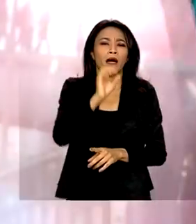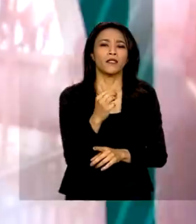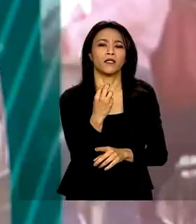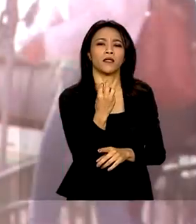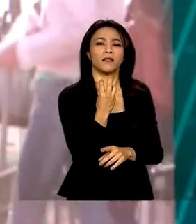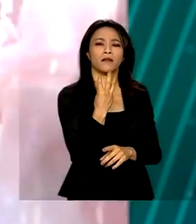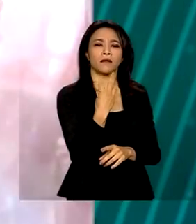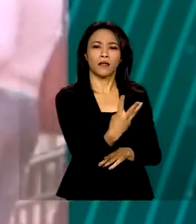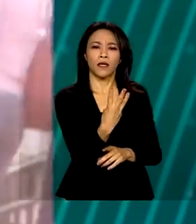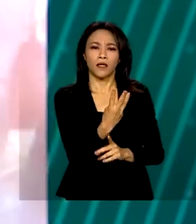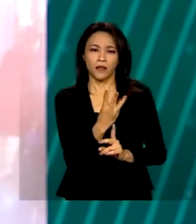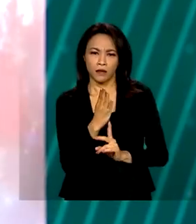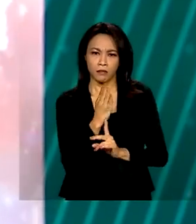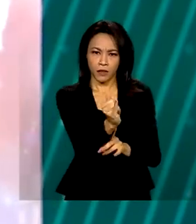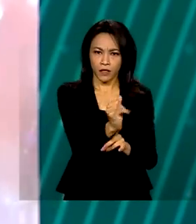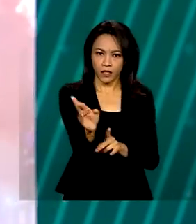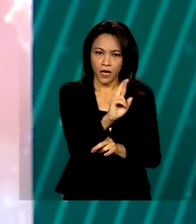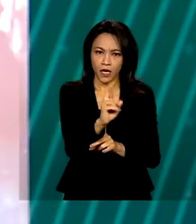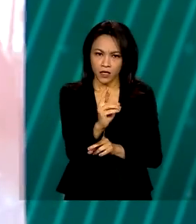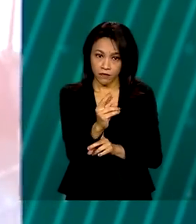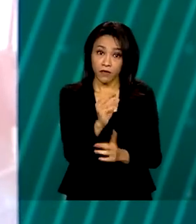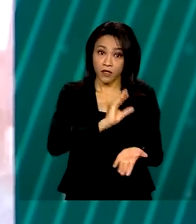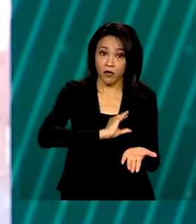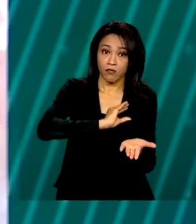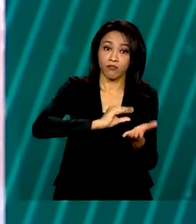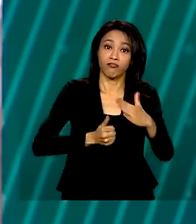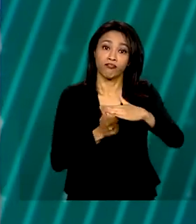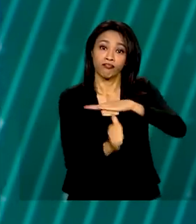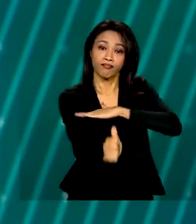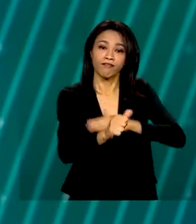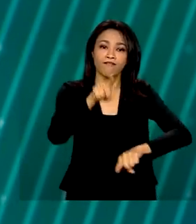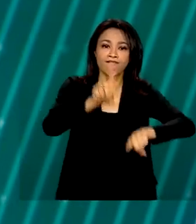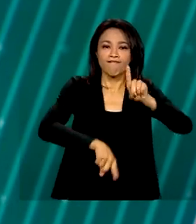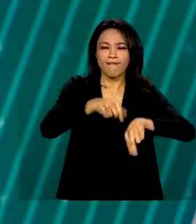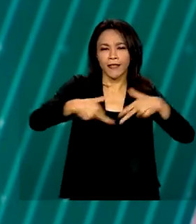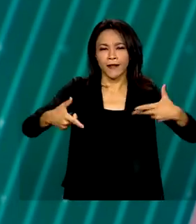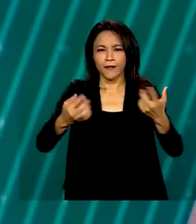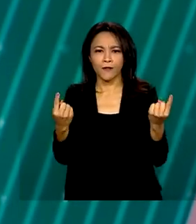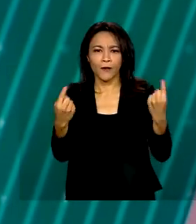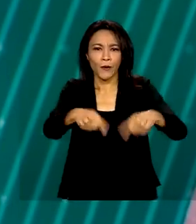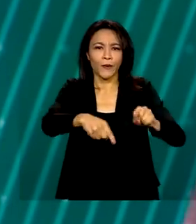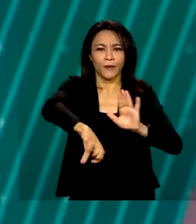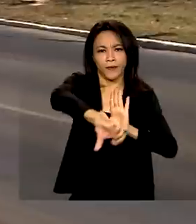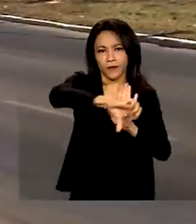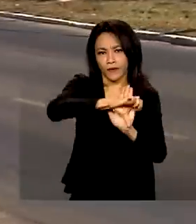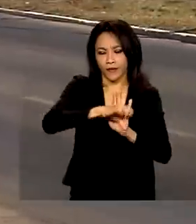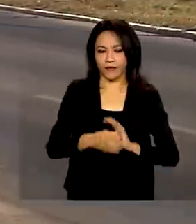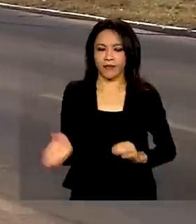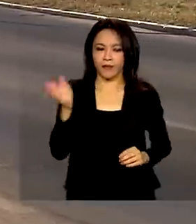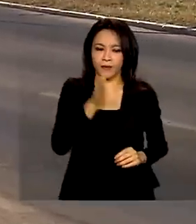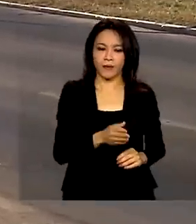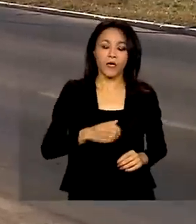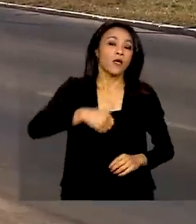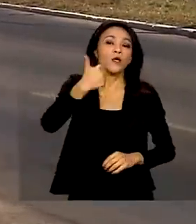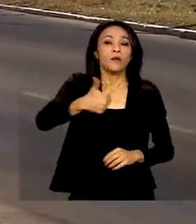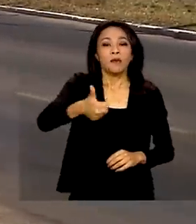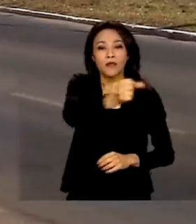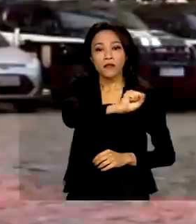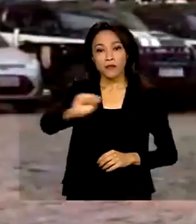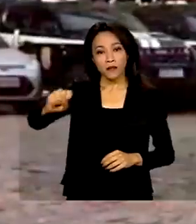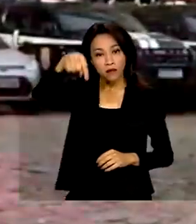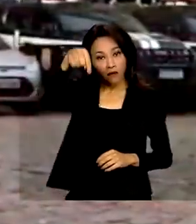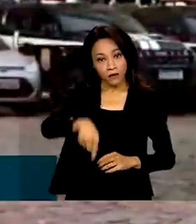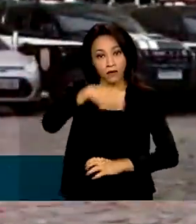ser investidos em equipamentos e tecnologias para o combate ao crime. No primeiro semestre deste